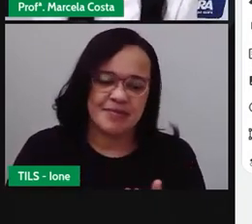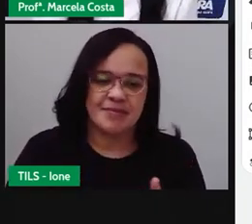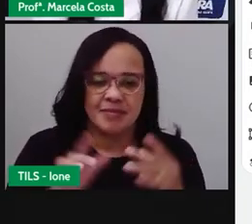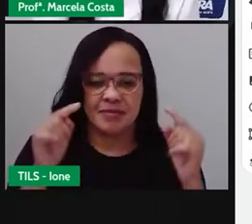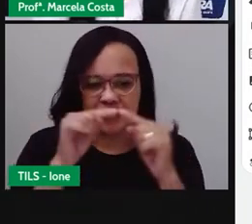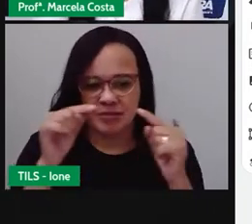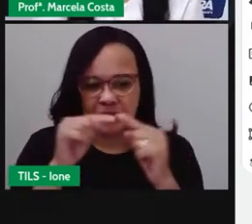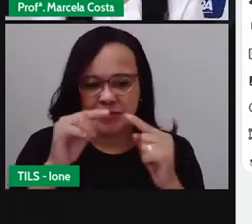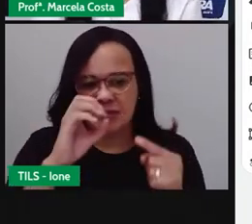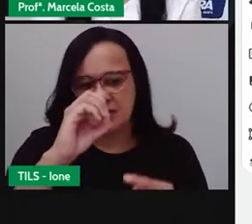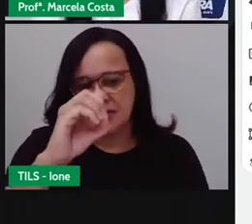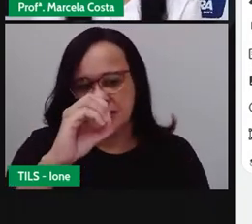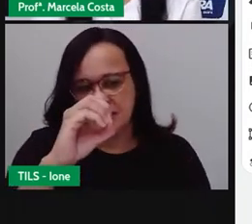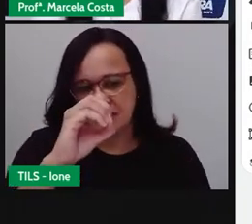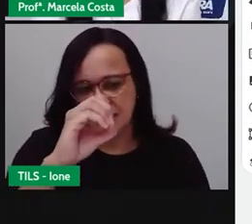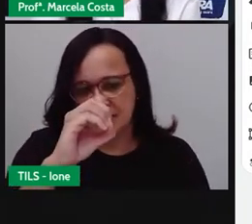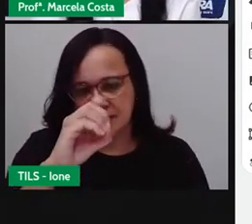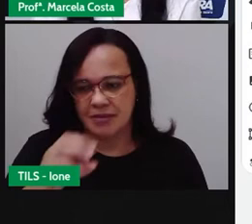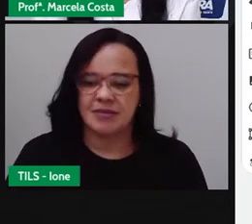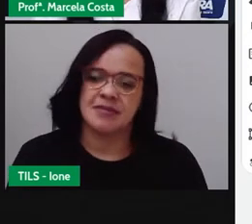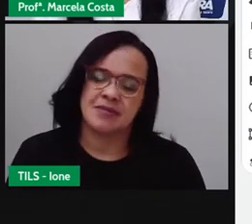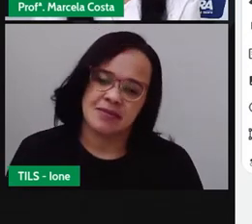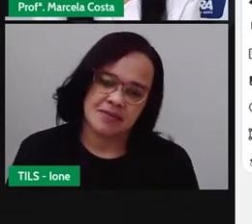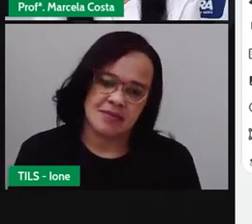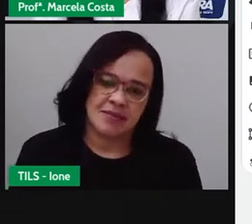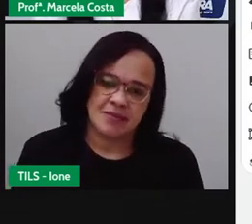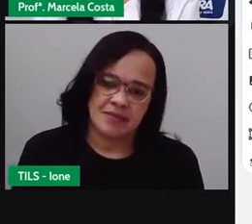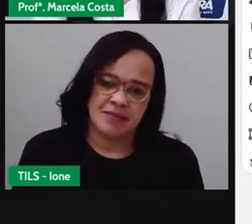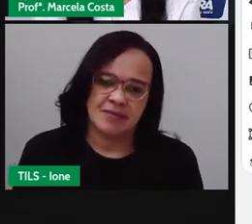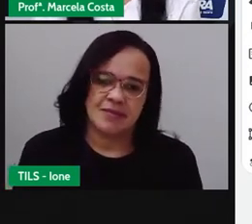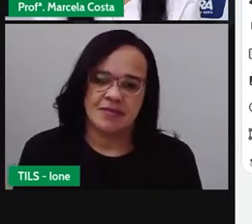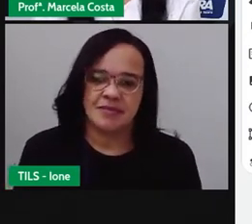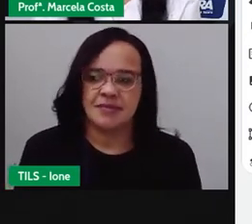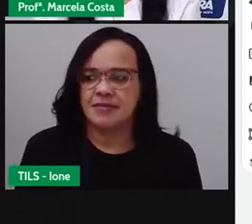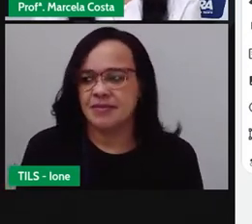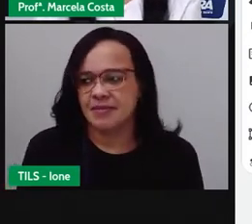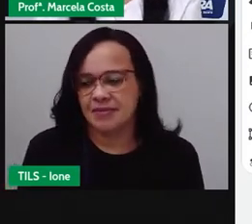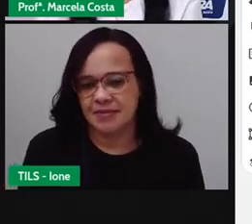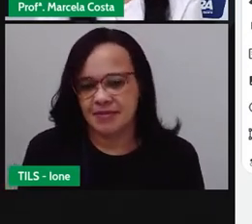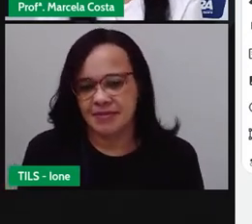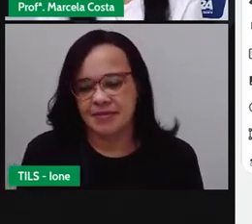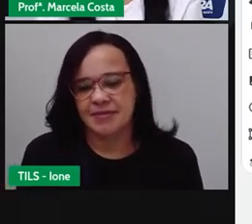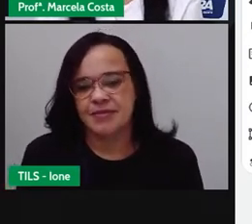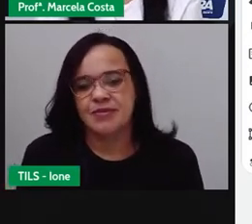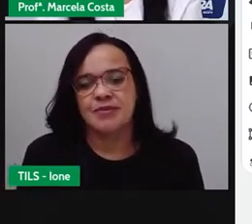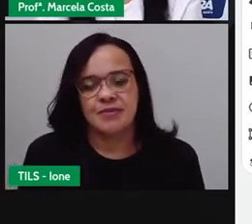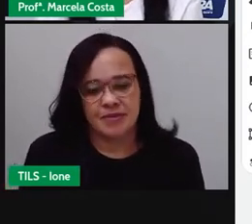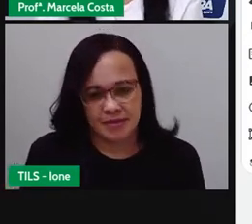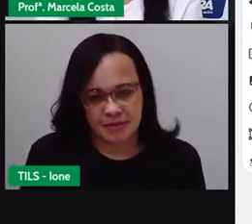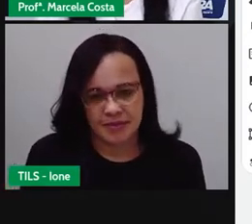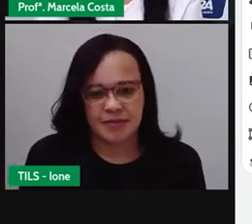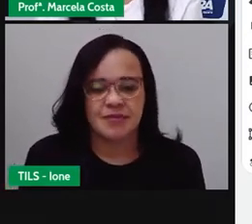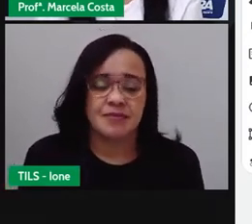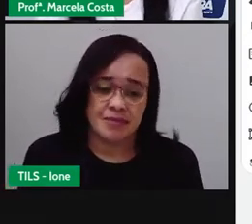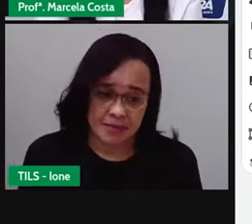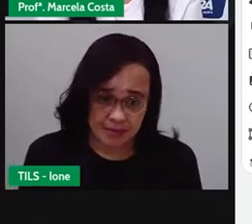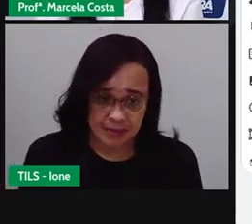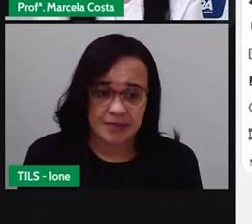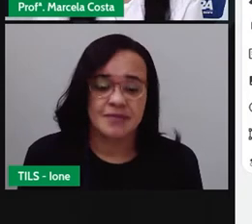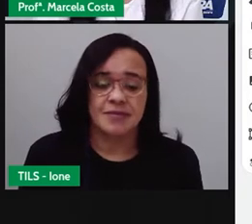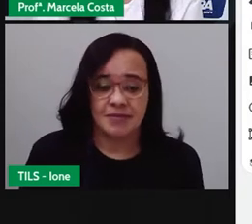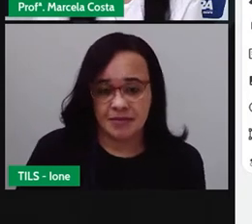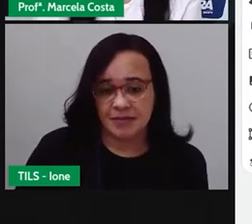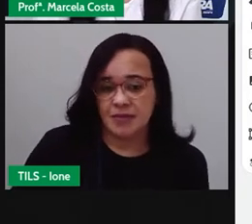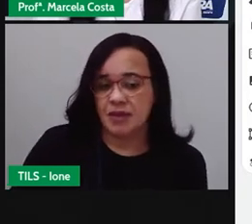recomendado aqui pelo número zero. Então, eu vou colocar aqui embaixo, ó, já tem o primeiro resultado, que é o número